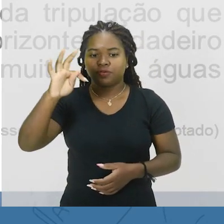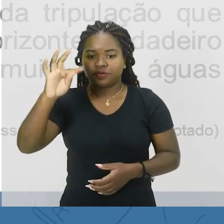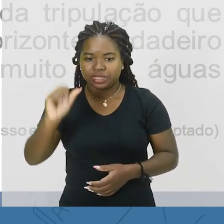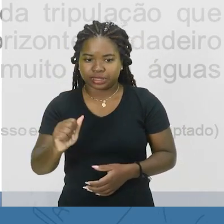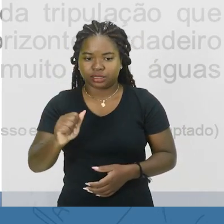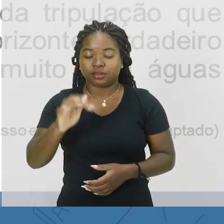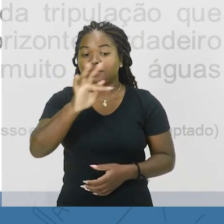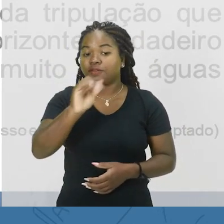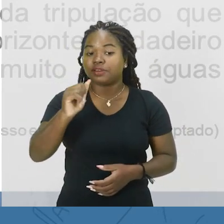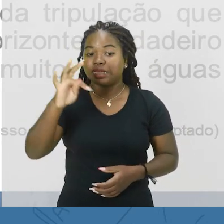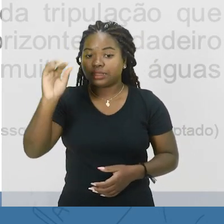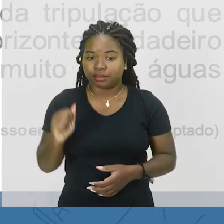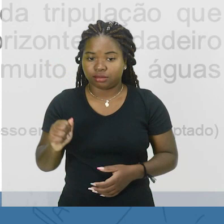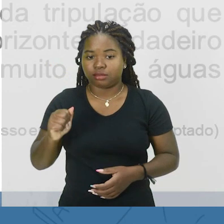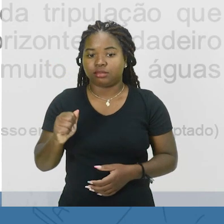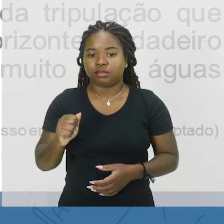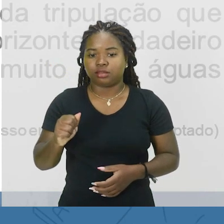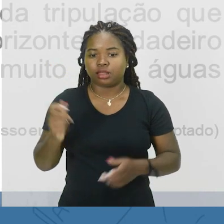molhado.